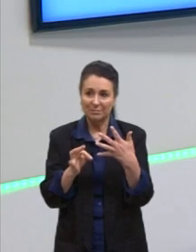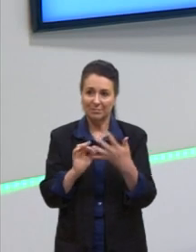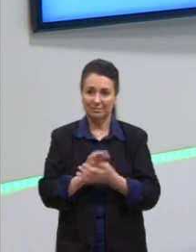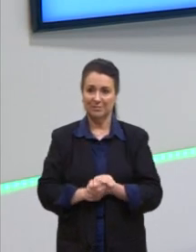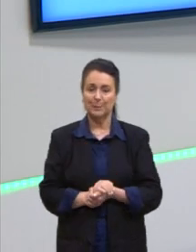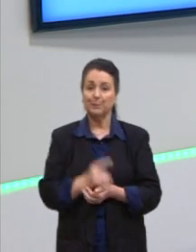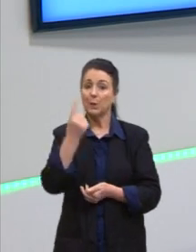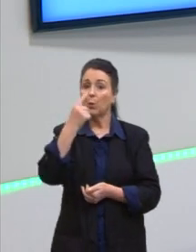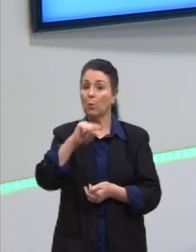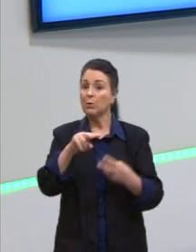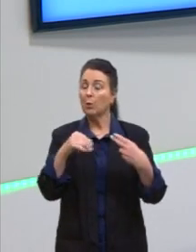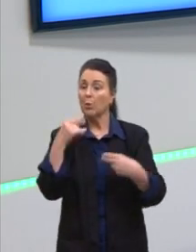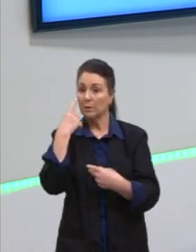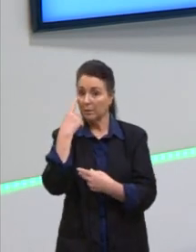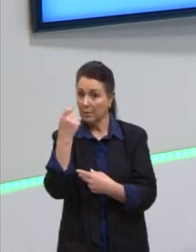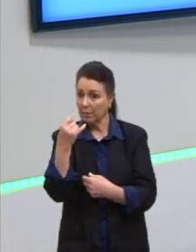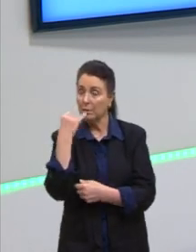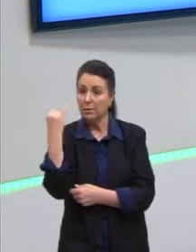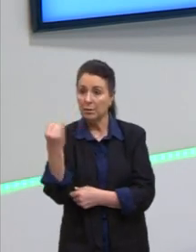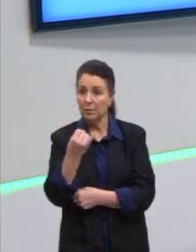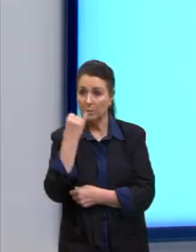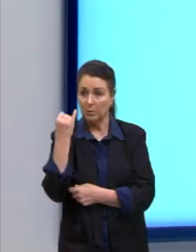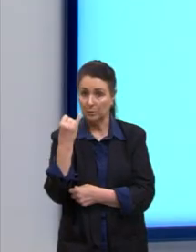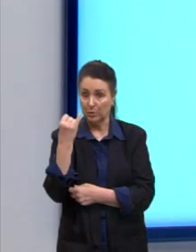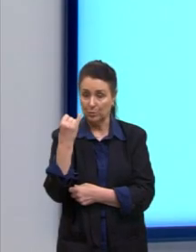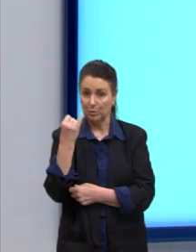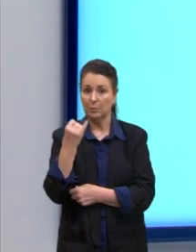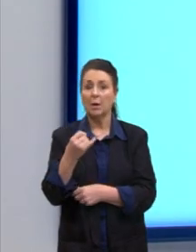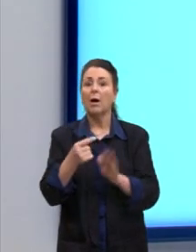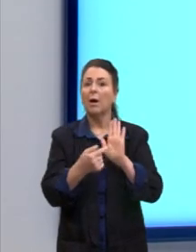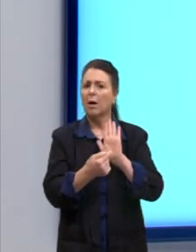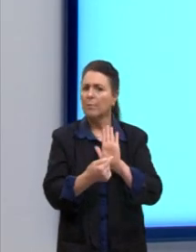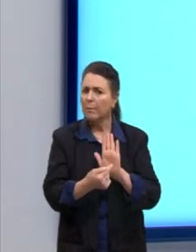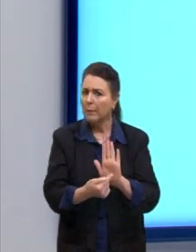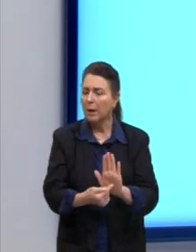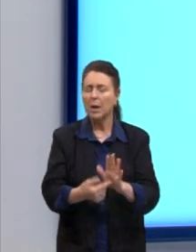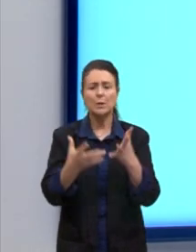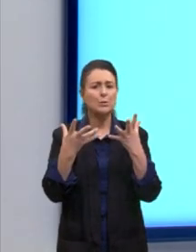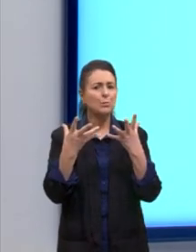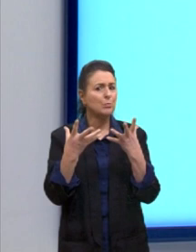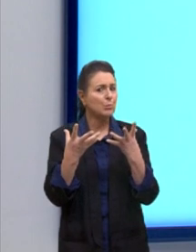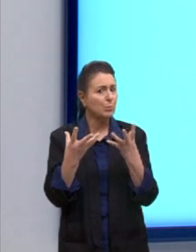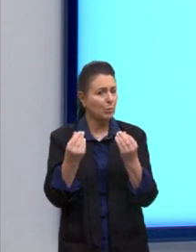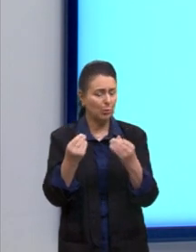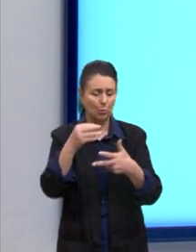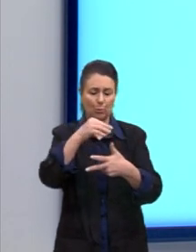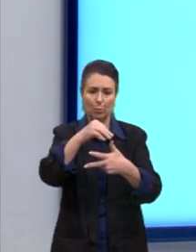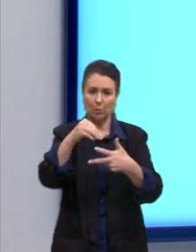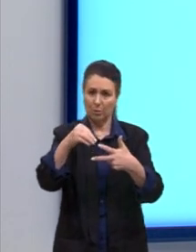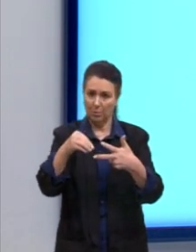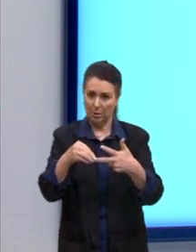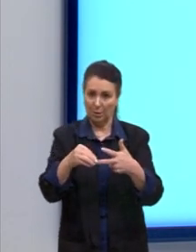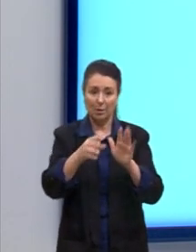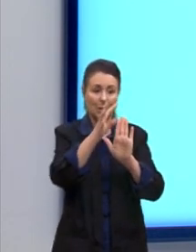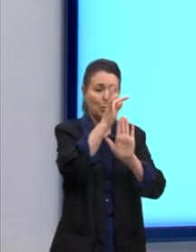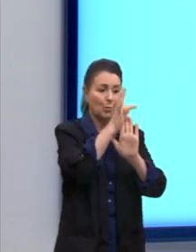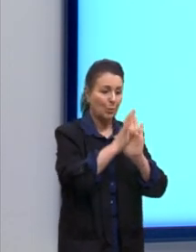Outra coisa interessante, aparece com uma frequência muito grande, casos de